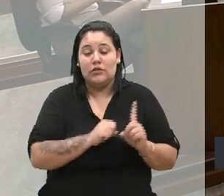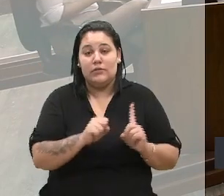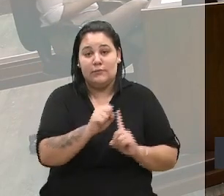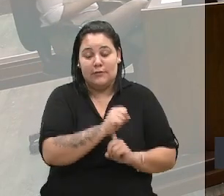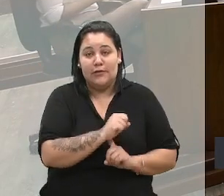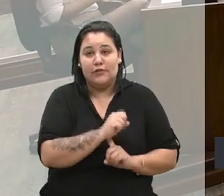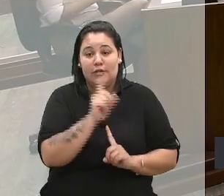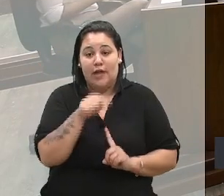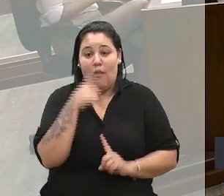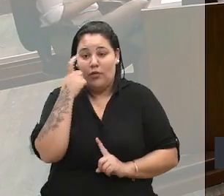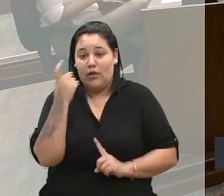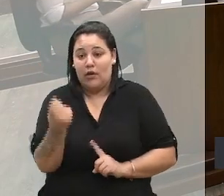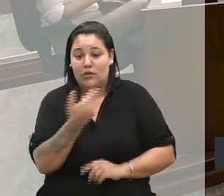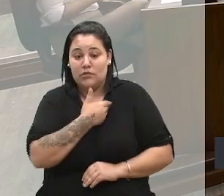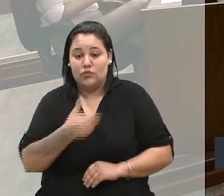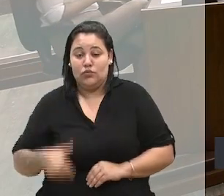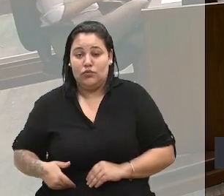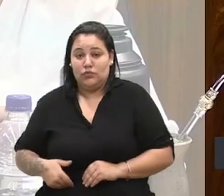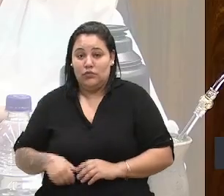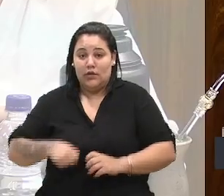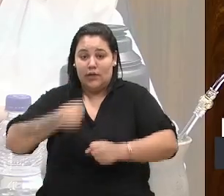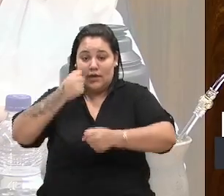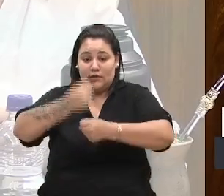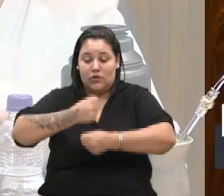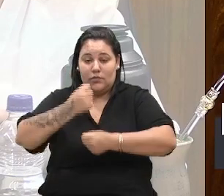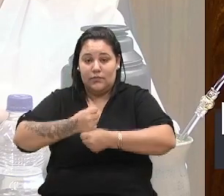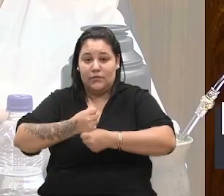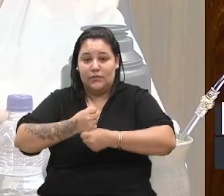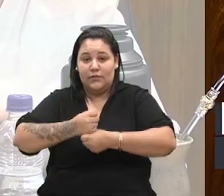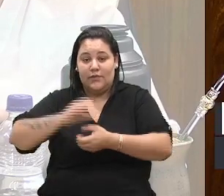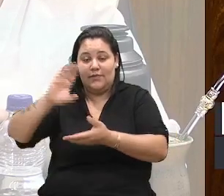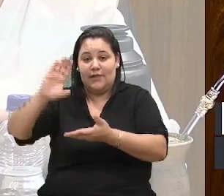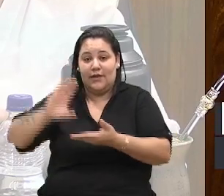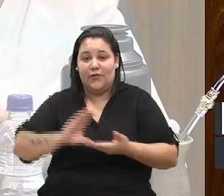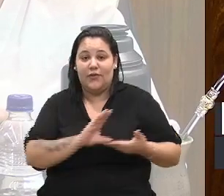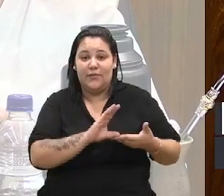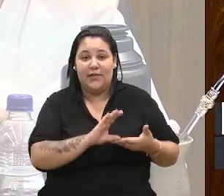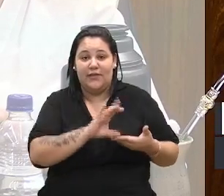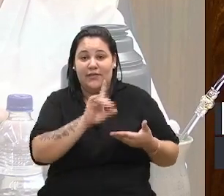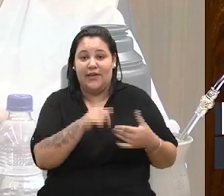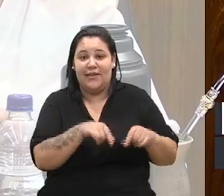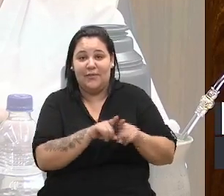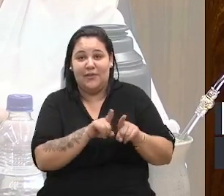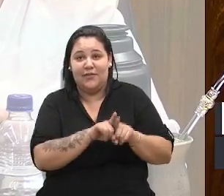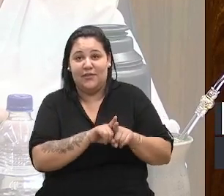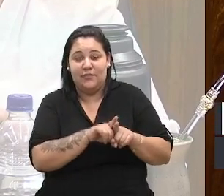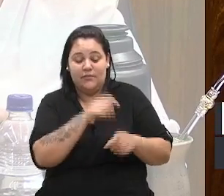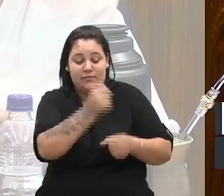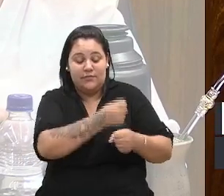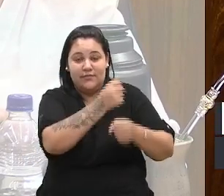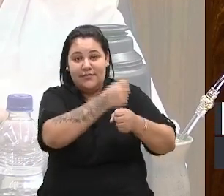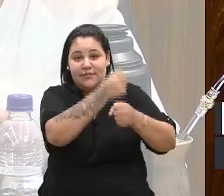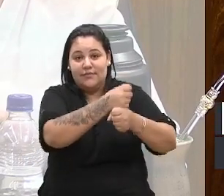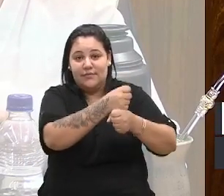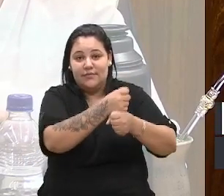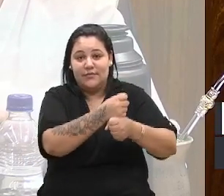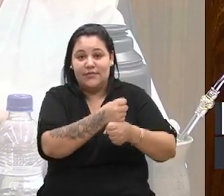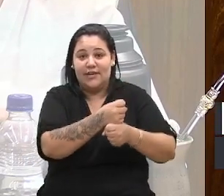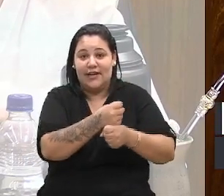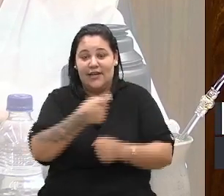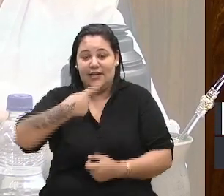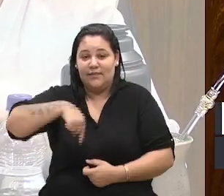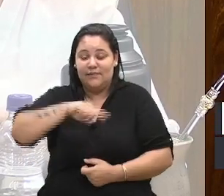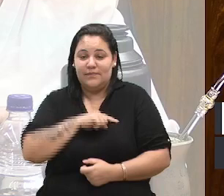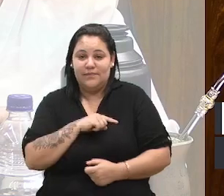público. De que as obras e os recursos sejam lastrados no interesse público. Nós, da bancada do PT,